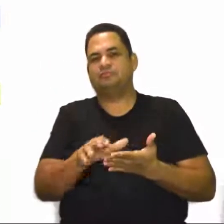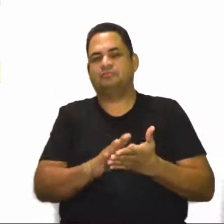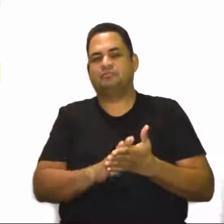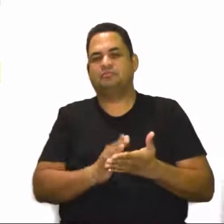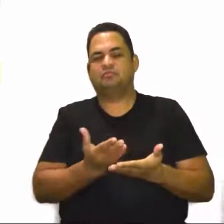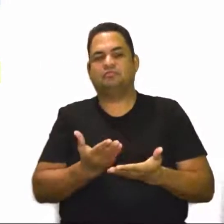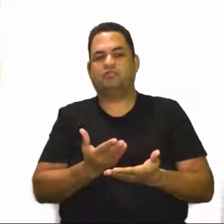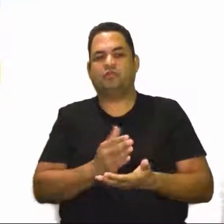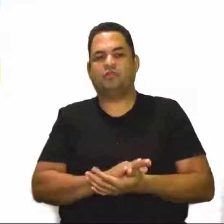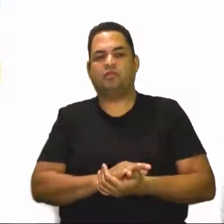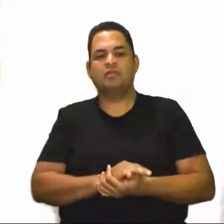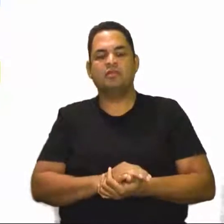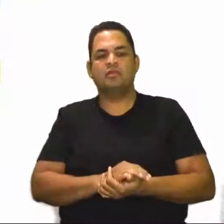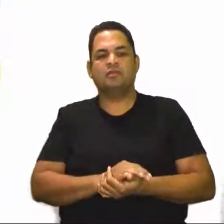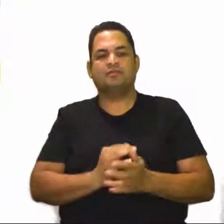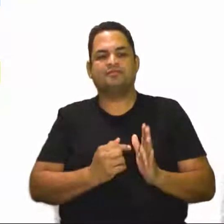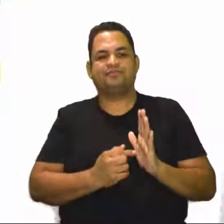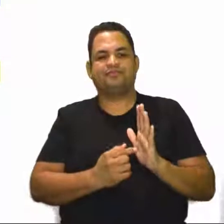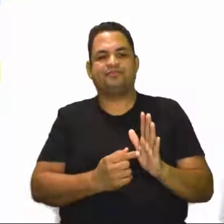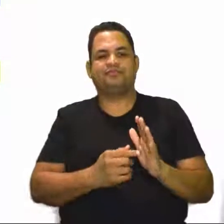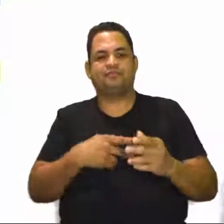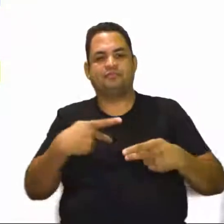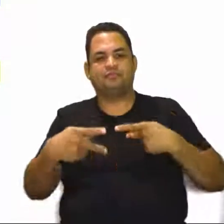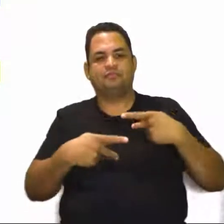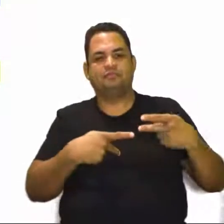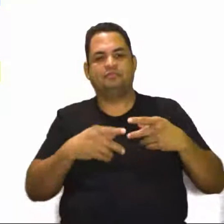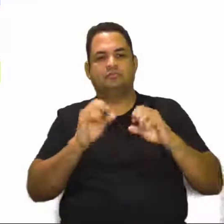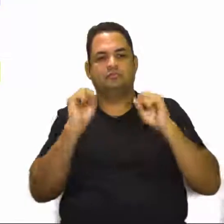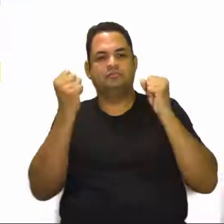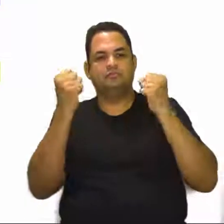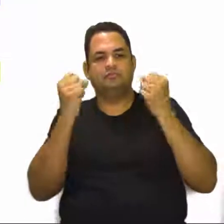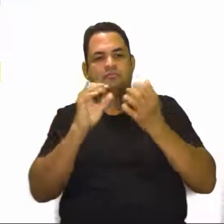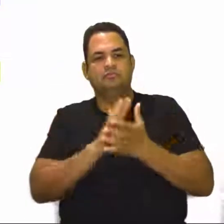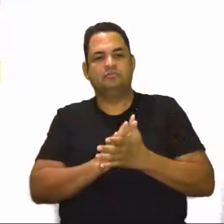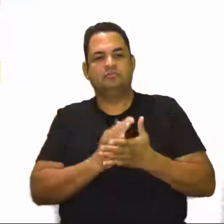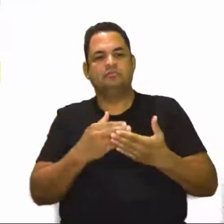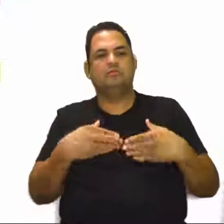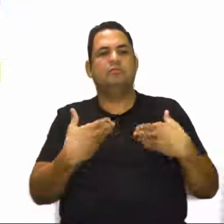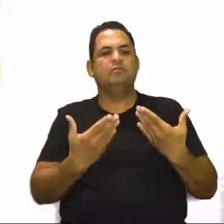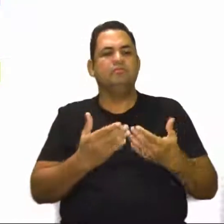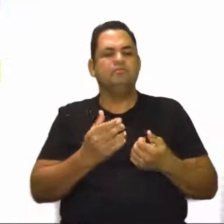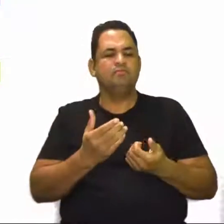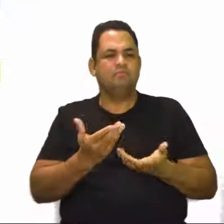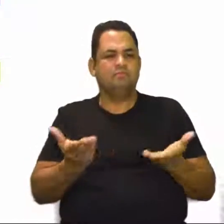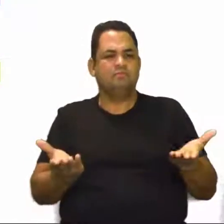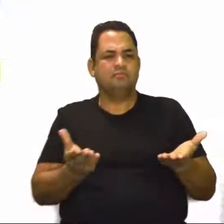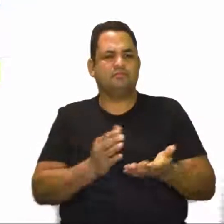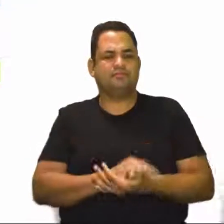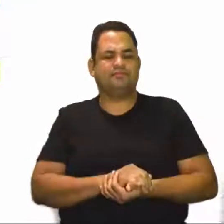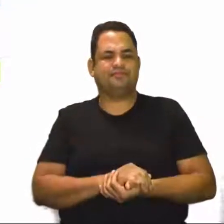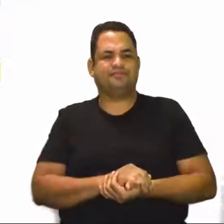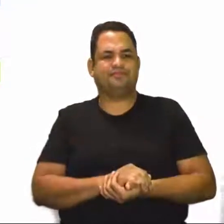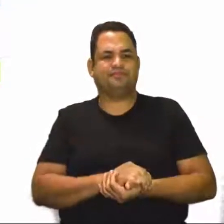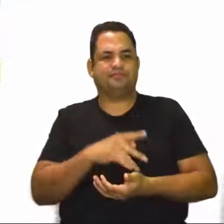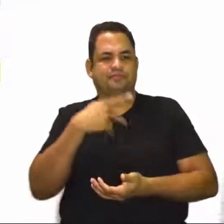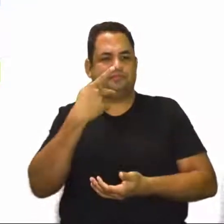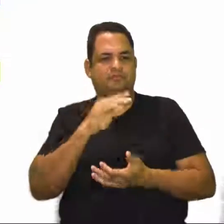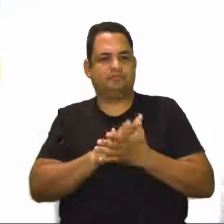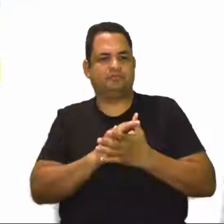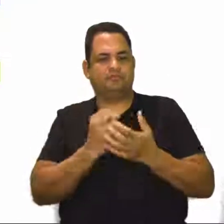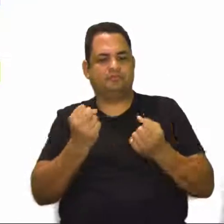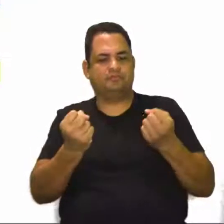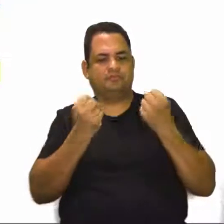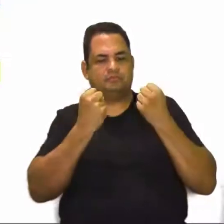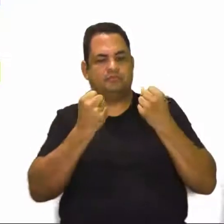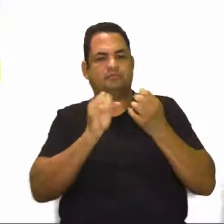Nós também trouxemos os programas de atividade física. Quais que foram eles, professora Elis? Nós falamos da Academia